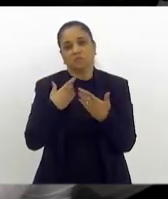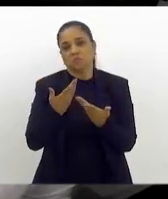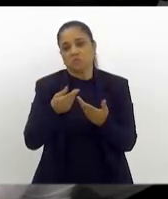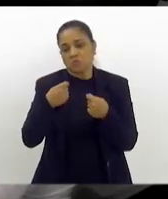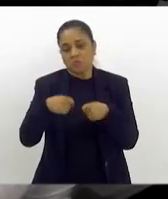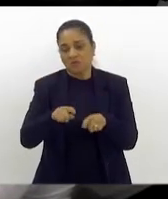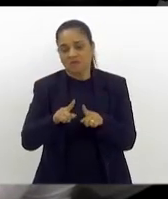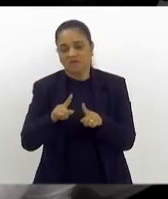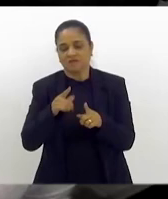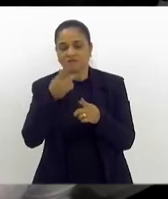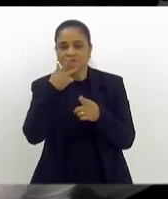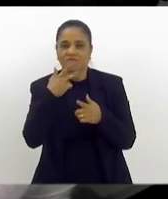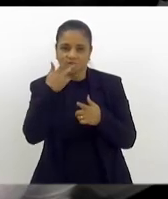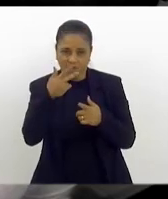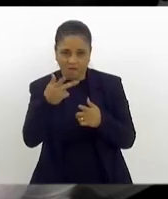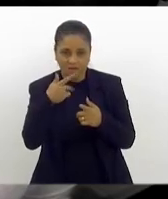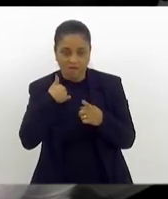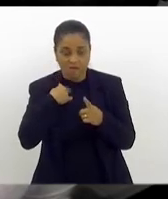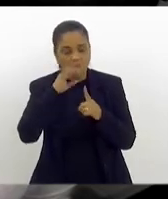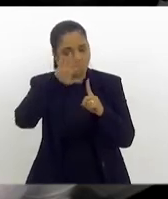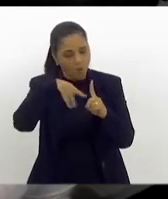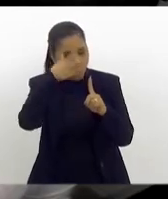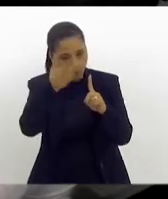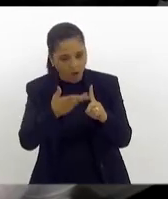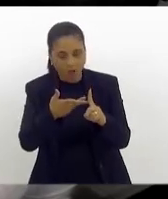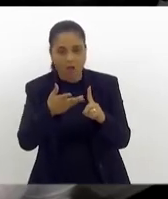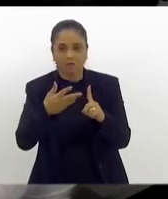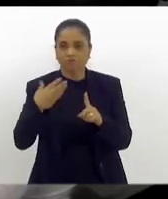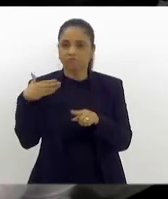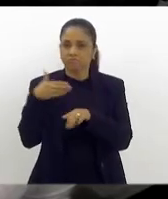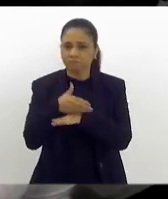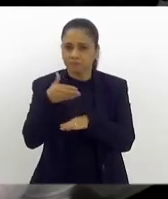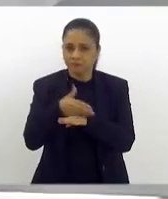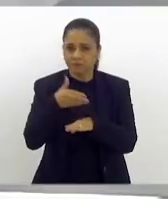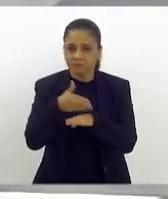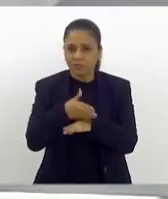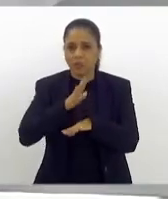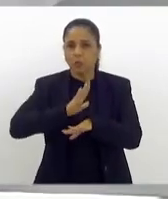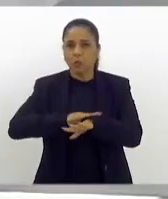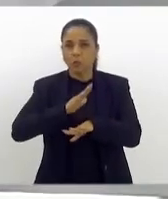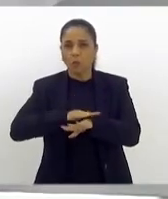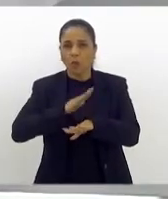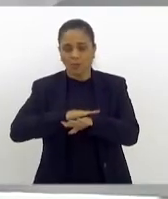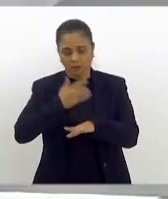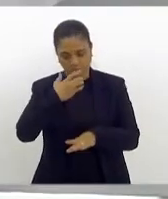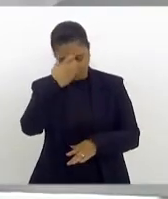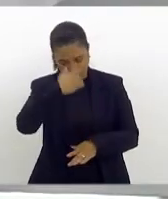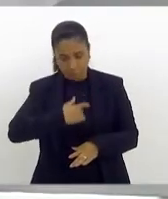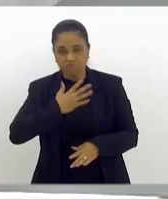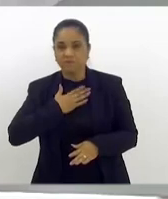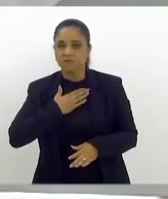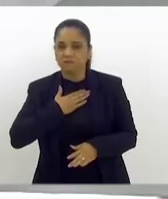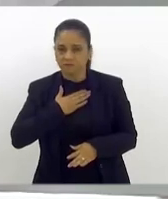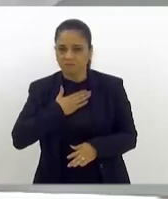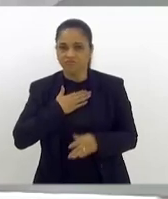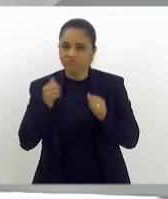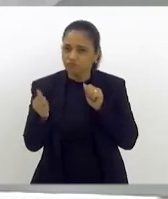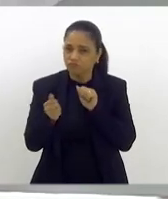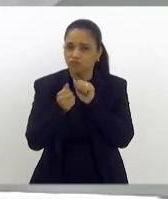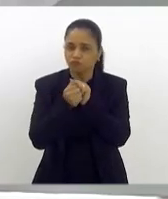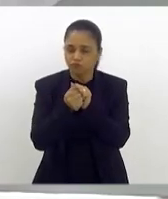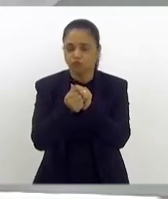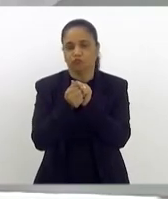honrado em participar desse momento singular, honrado em estar com vocês, nesta homenagem